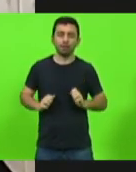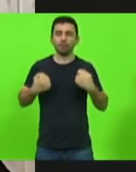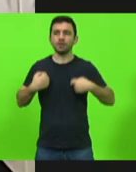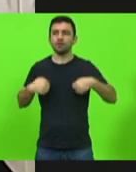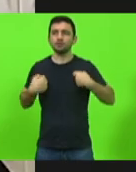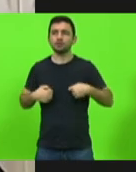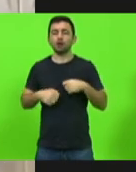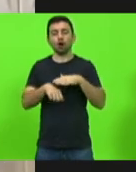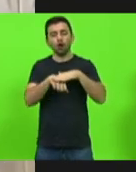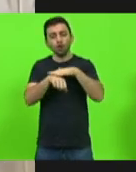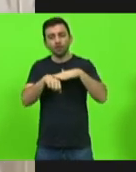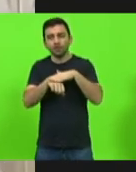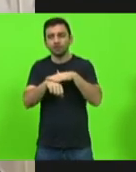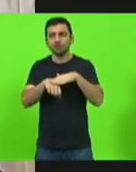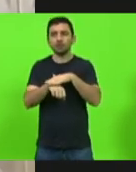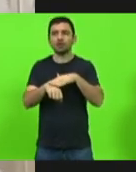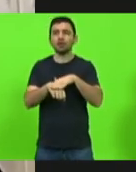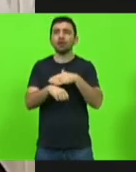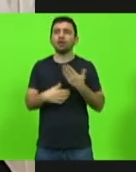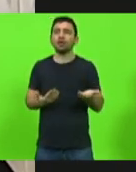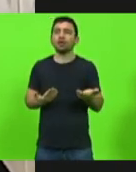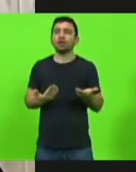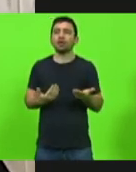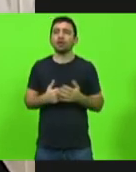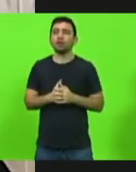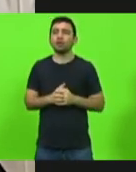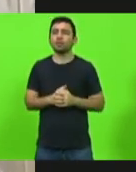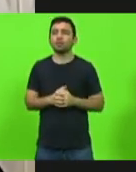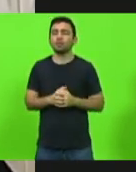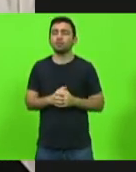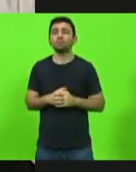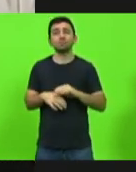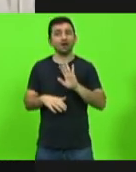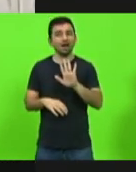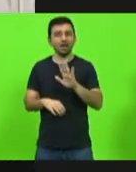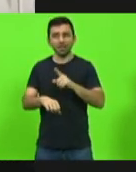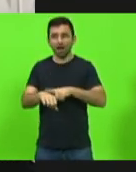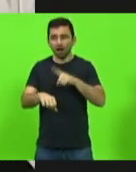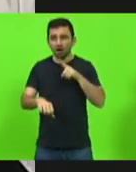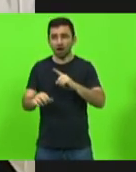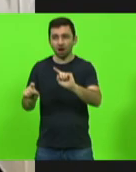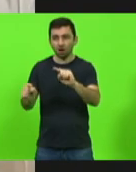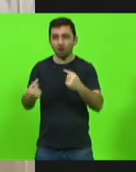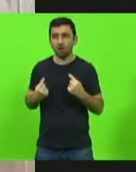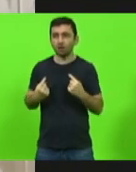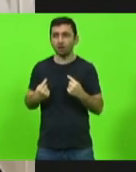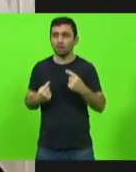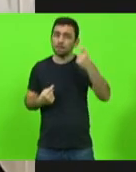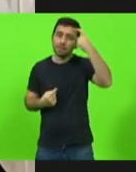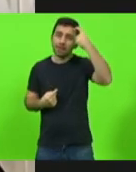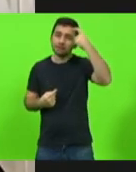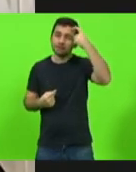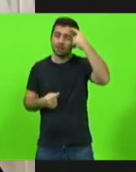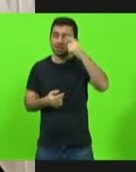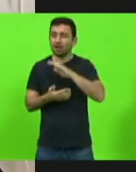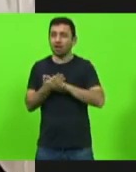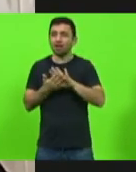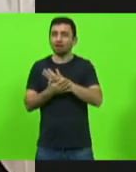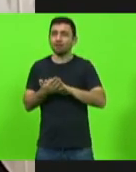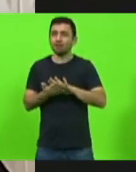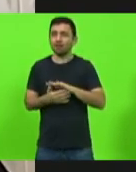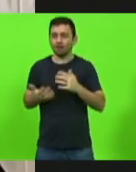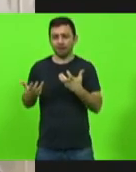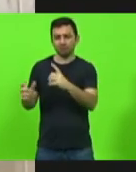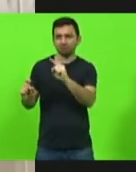para o diálogo, vamos utilizar o fair play, mas quando é contra mim, ninguém pensa duas vezes, ninguém pensa duas